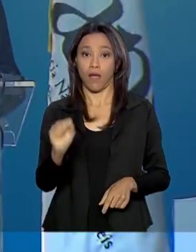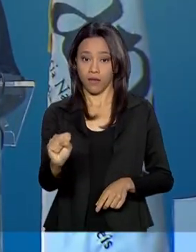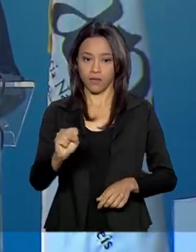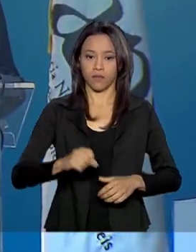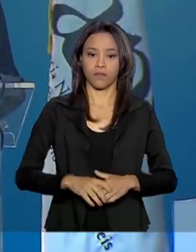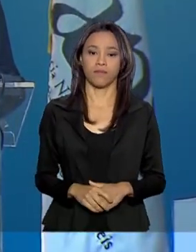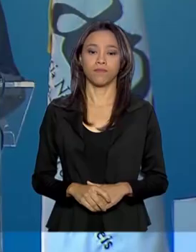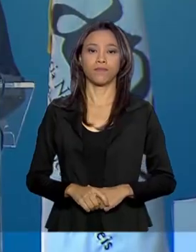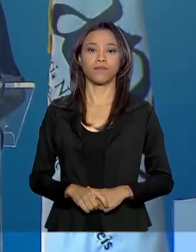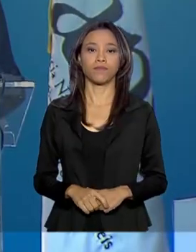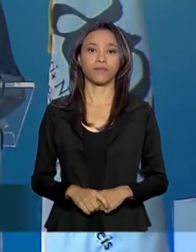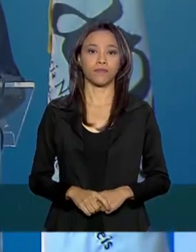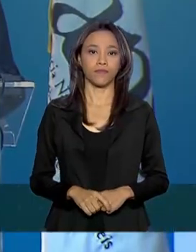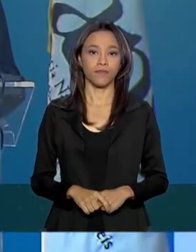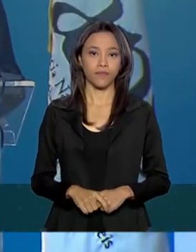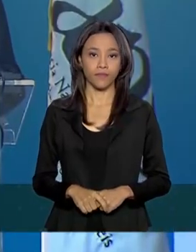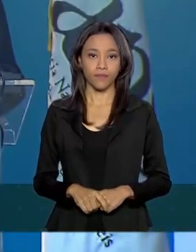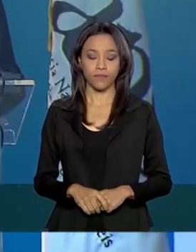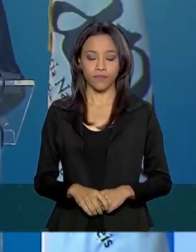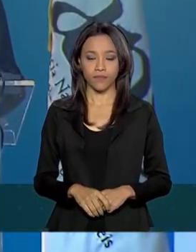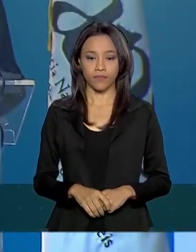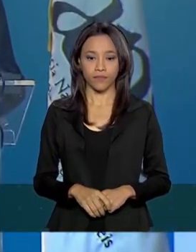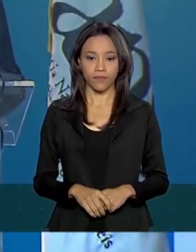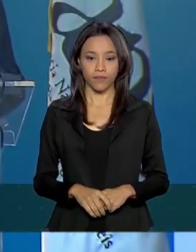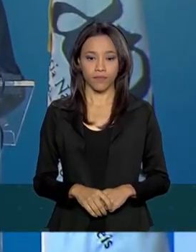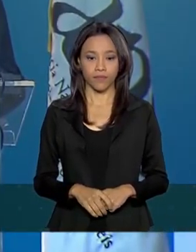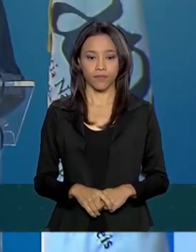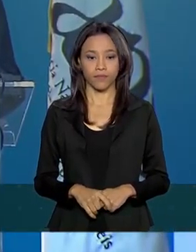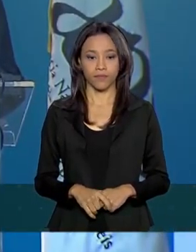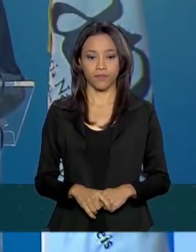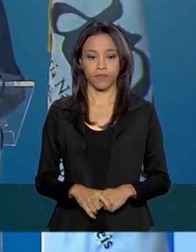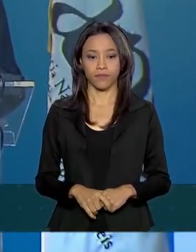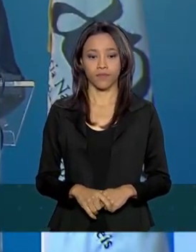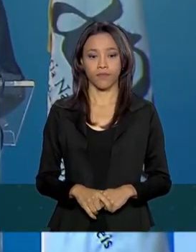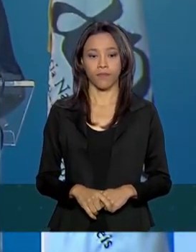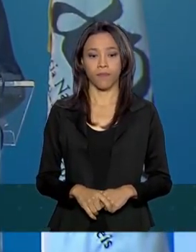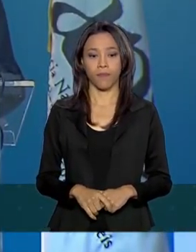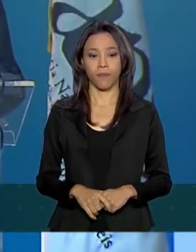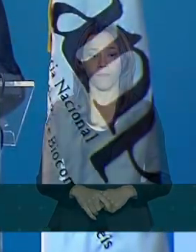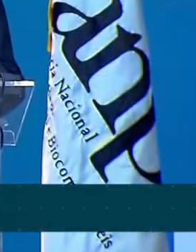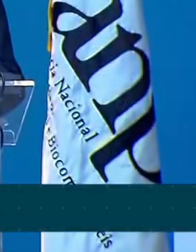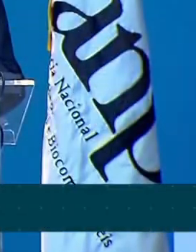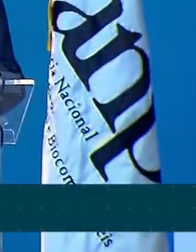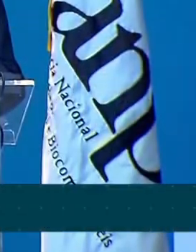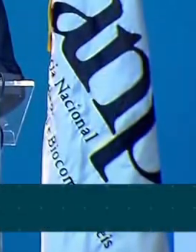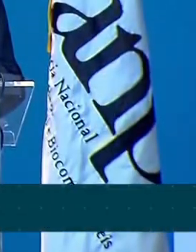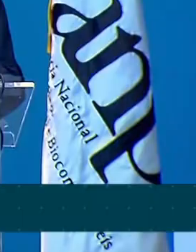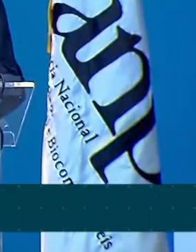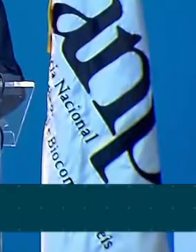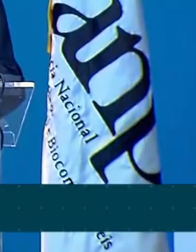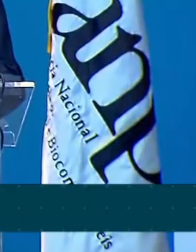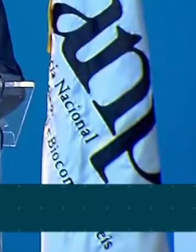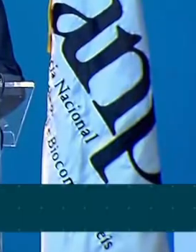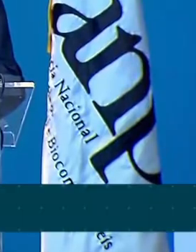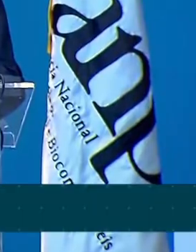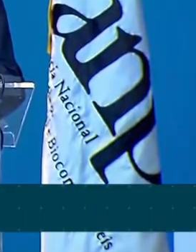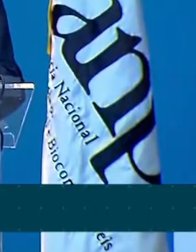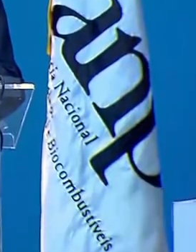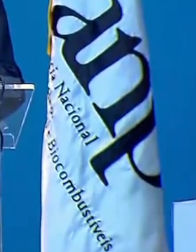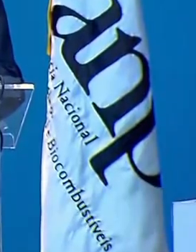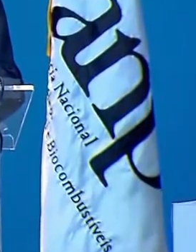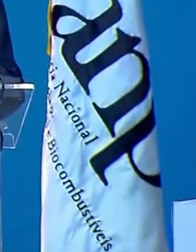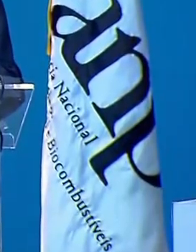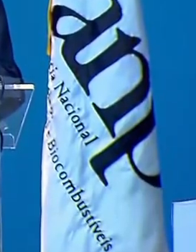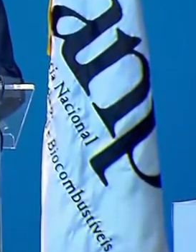Superados os desafios, chegamos a mais um marco histórico para o nosso país. A entrada do